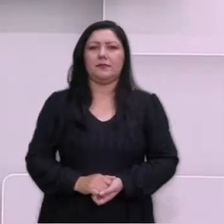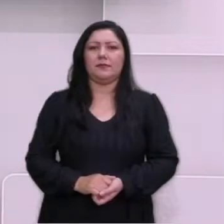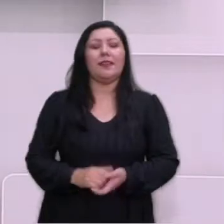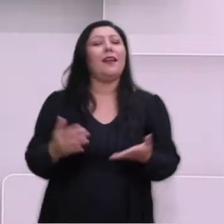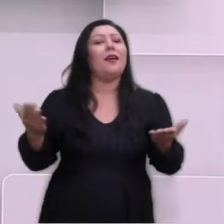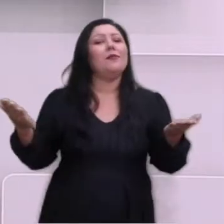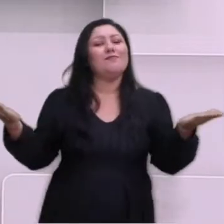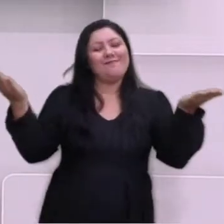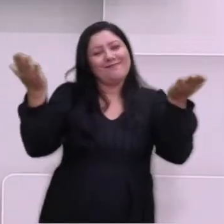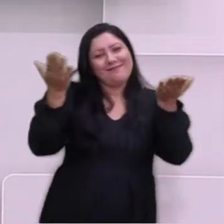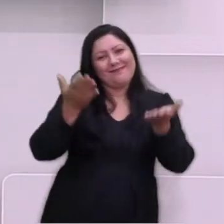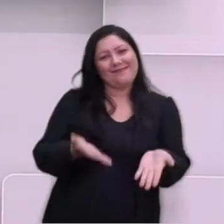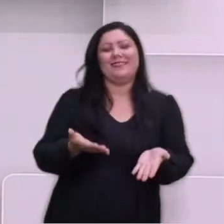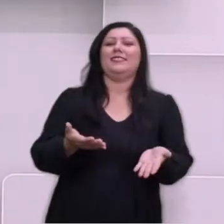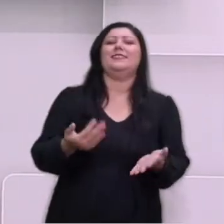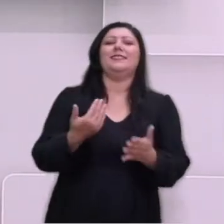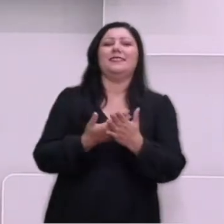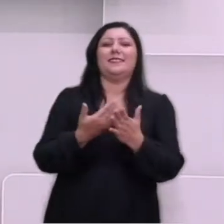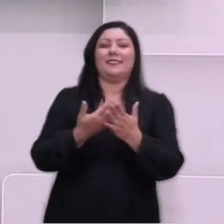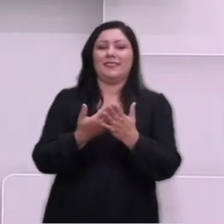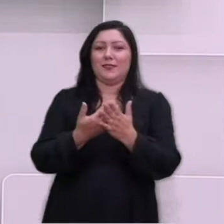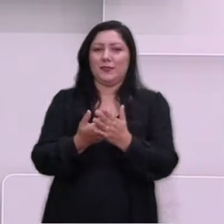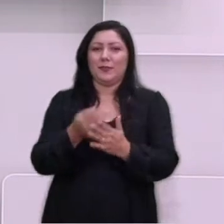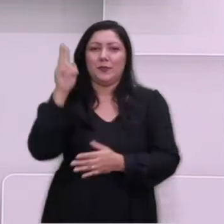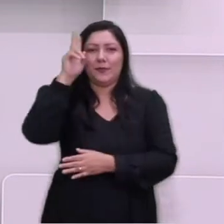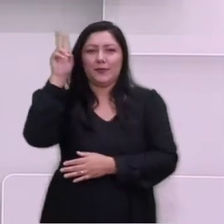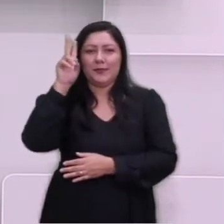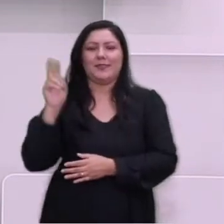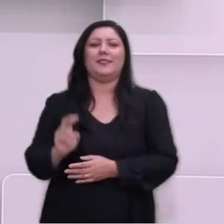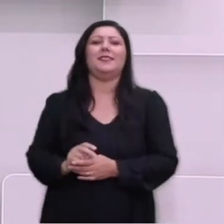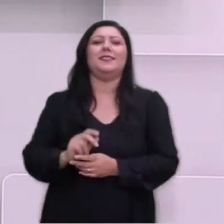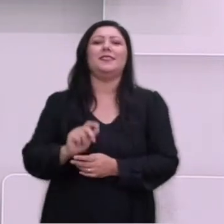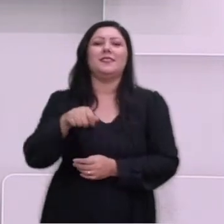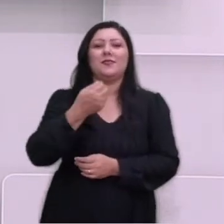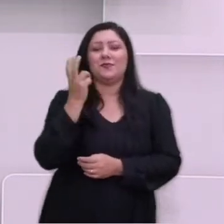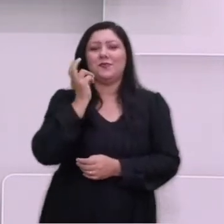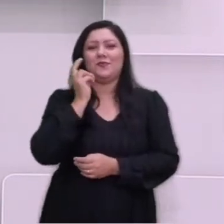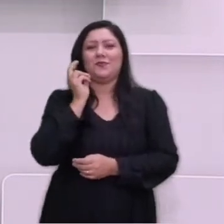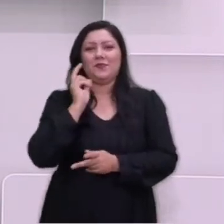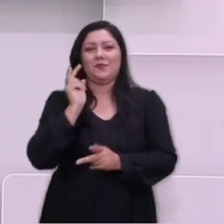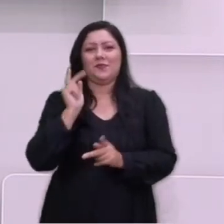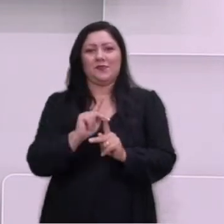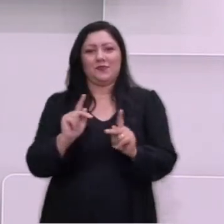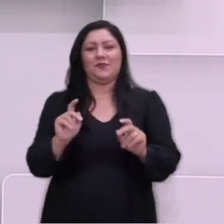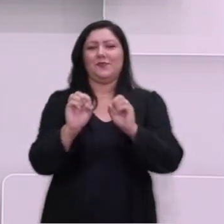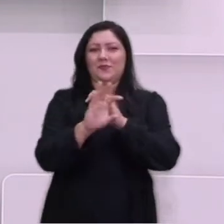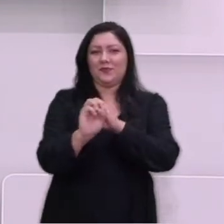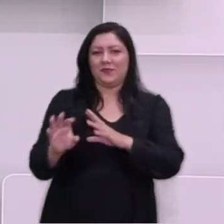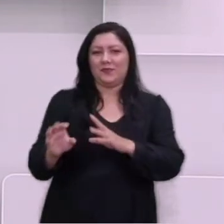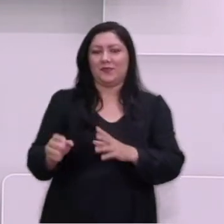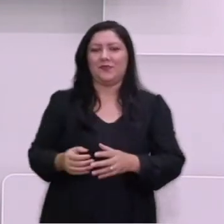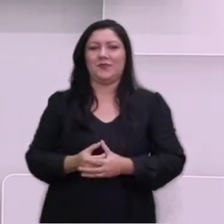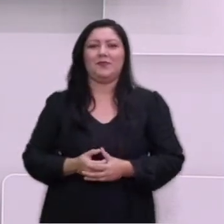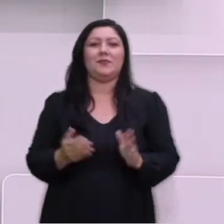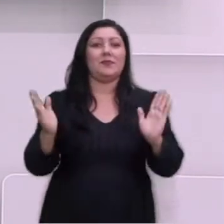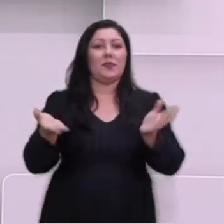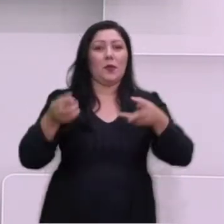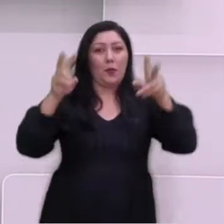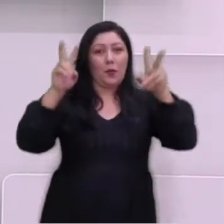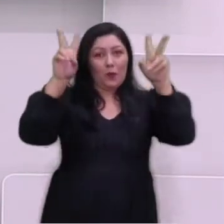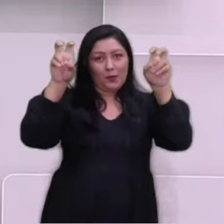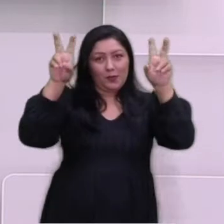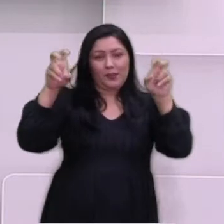Bem-vindos, estudantes, a mais uma aula de história. Sou Jorge de Uelito, o seu professor. Hoje nós vamos falar sobre a